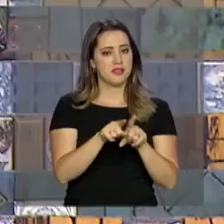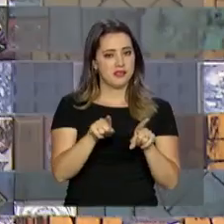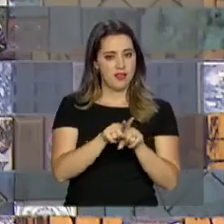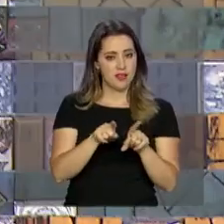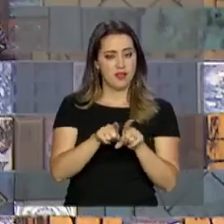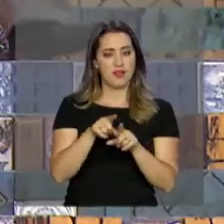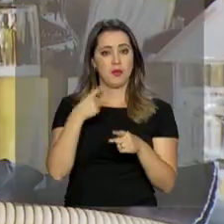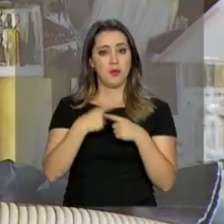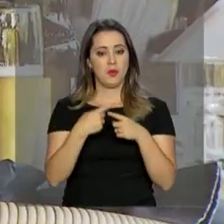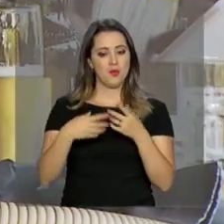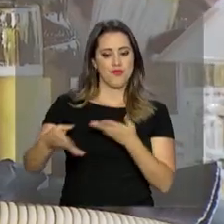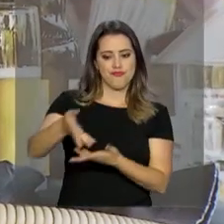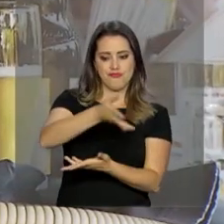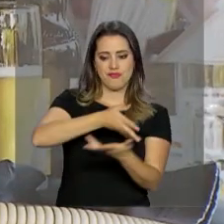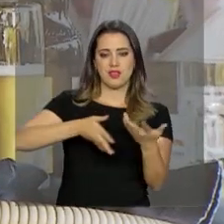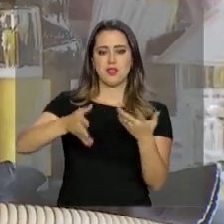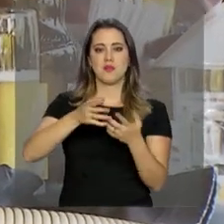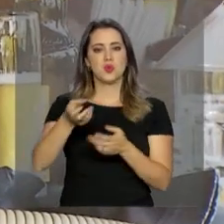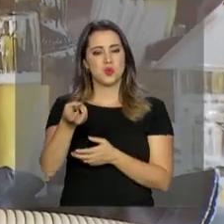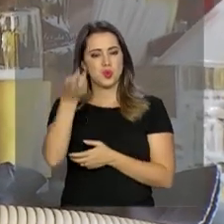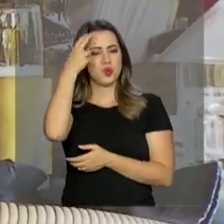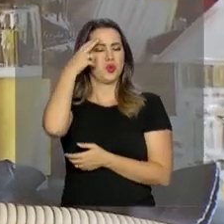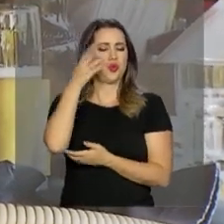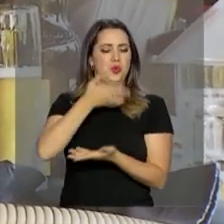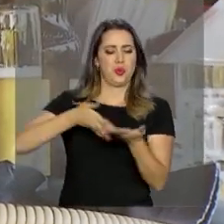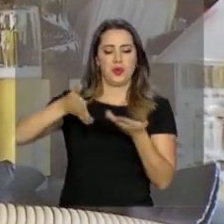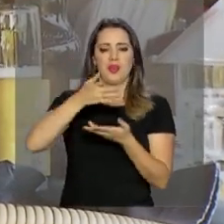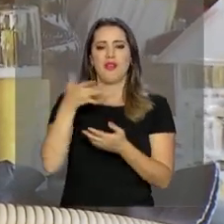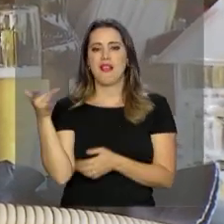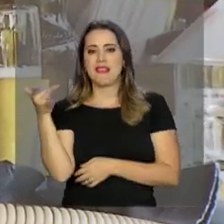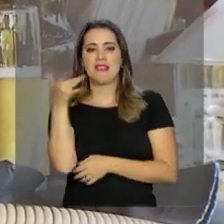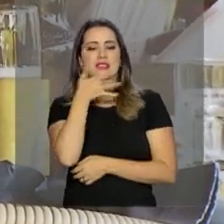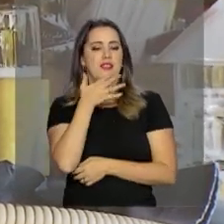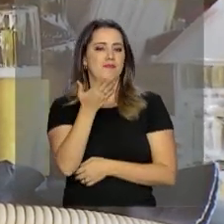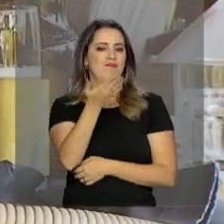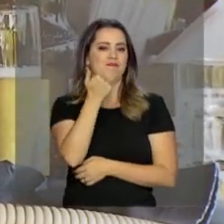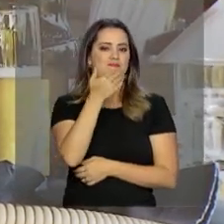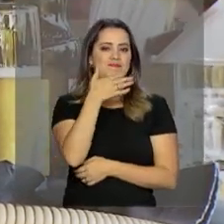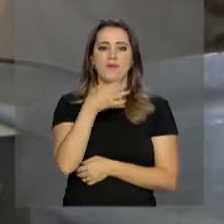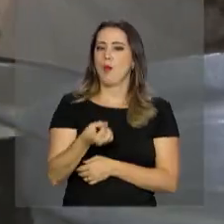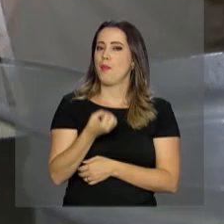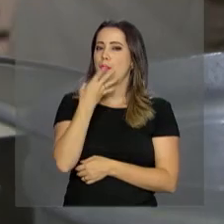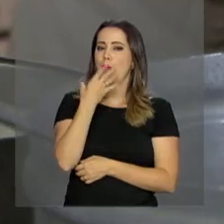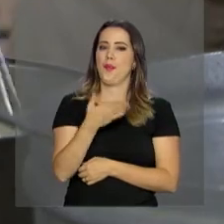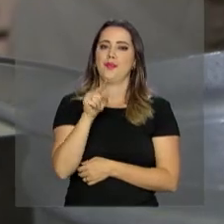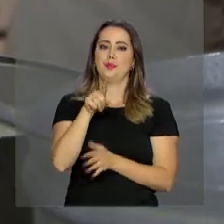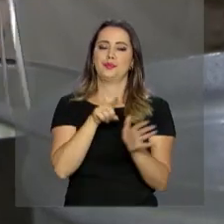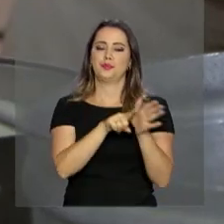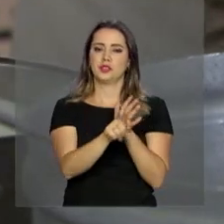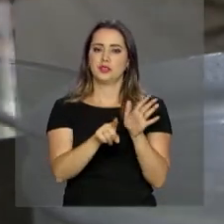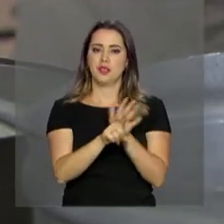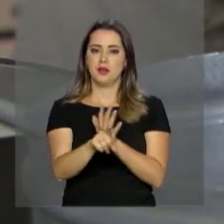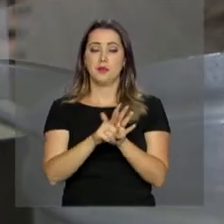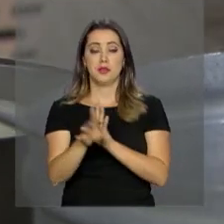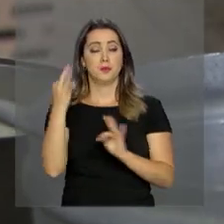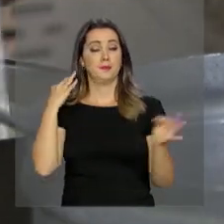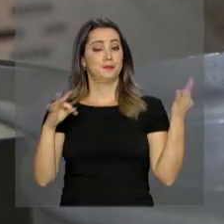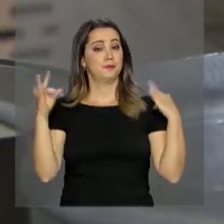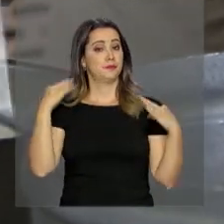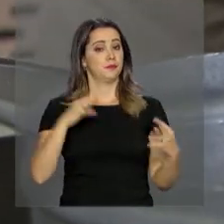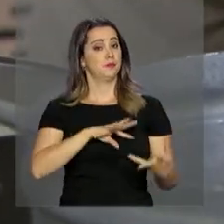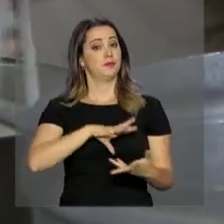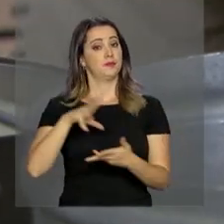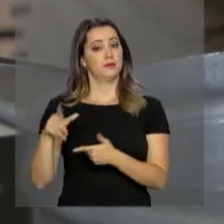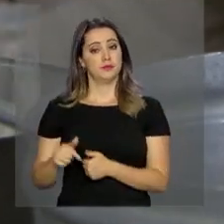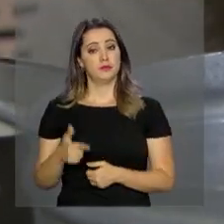povos e culturas fizeram com que a gastronomia e os restaurantes do país fossem bem avaliados no estudo da Demanda Turística Internacional